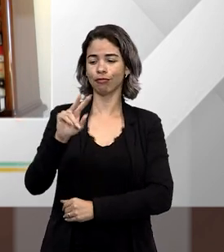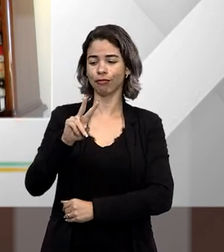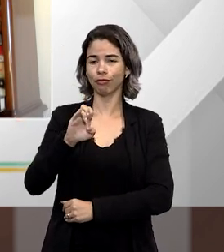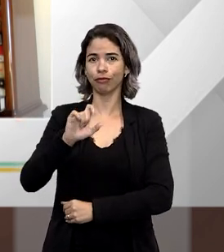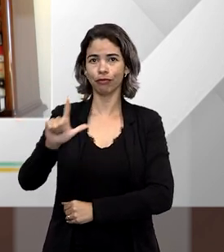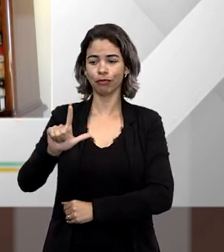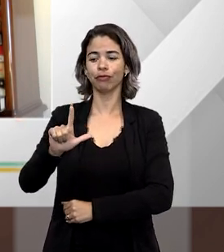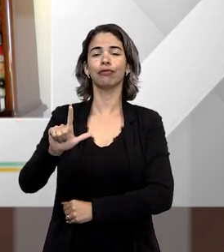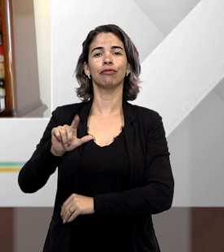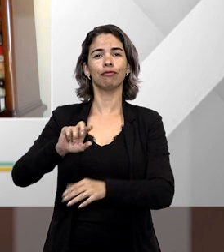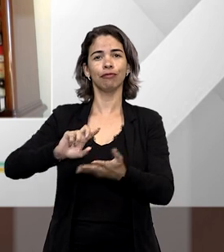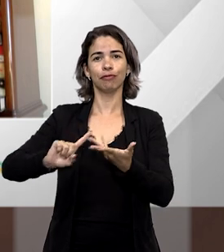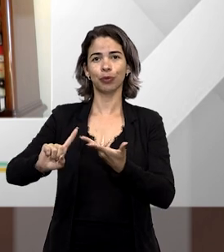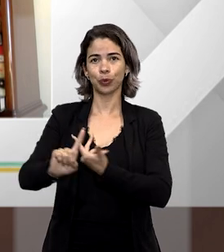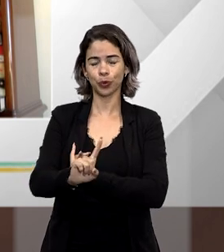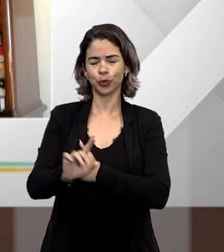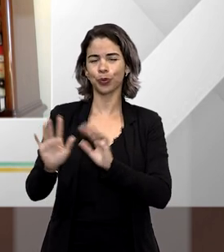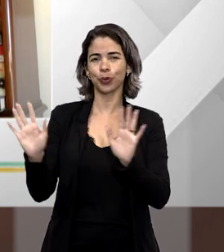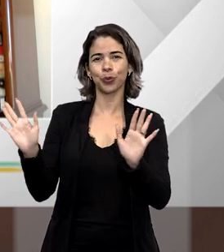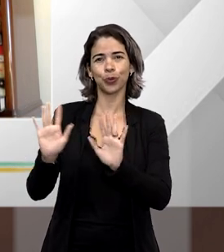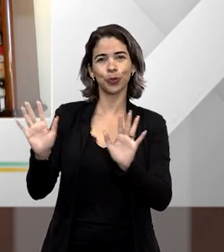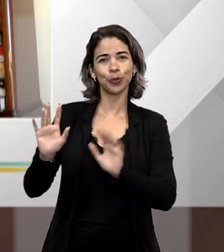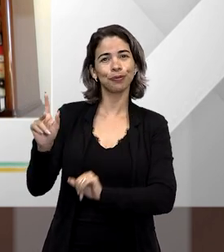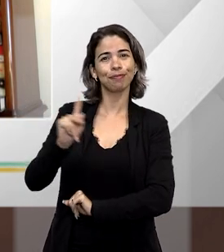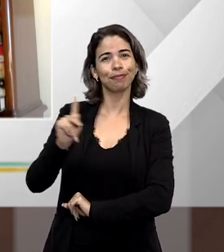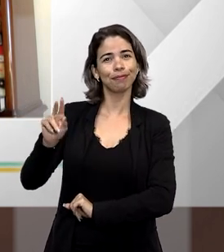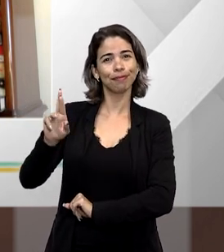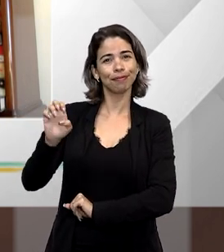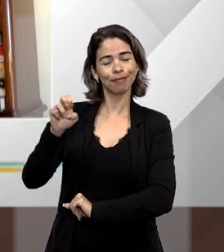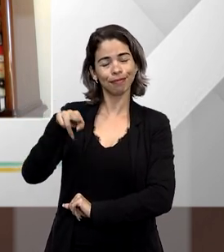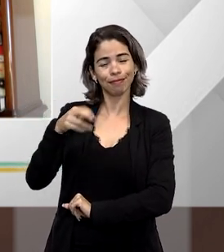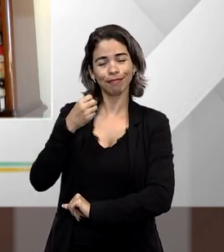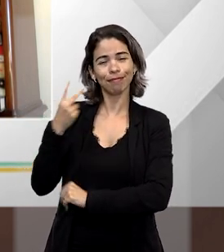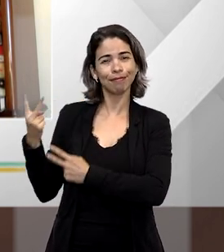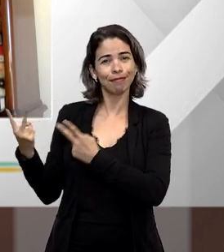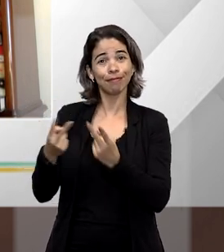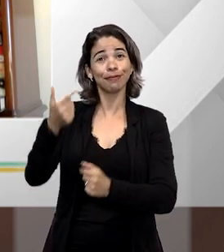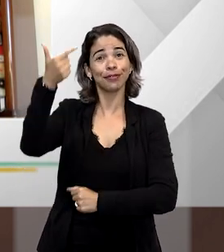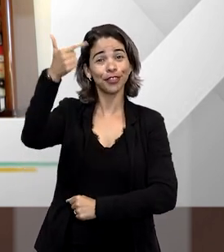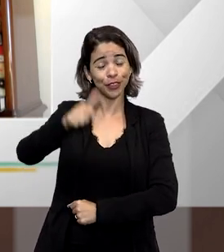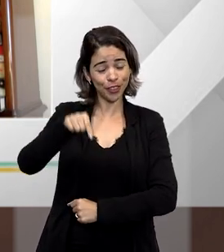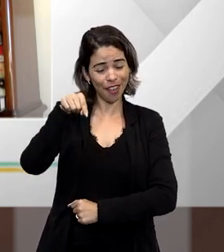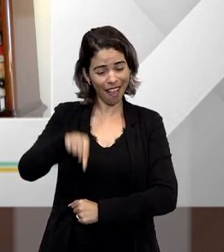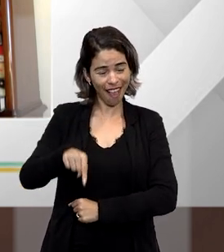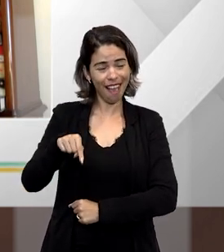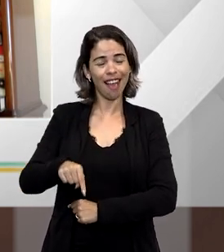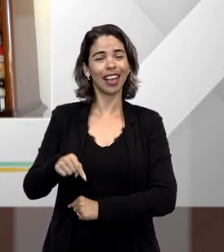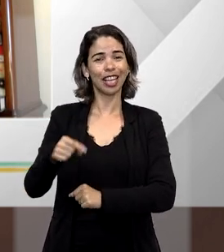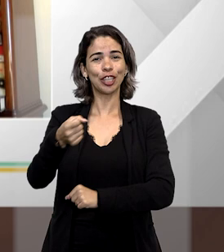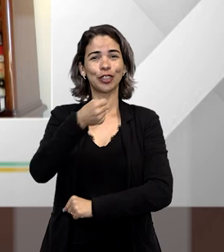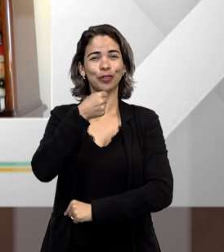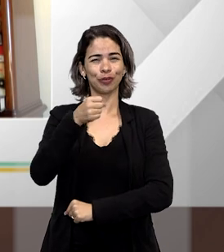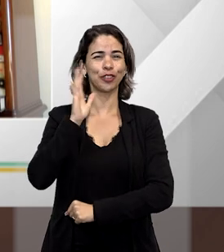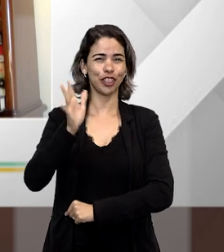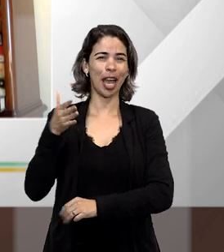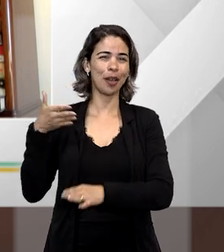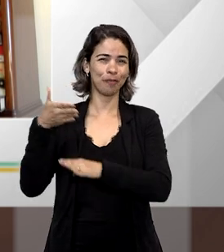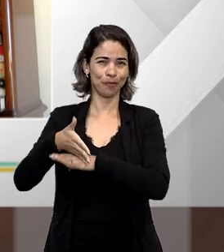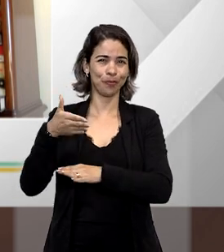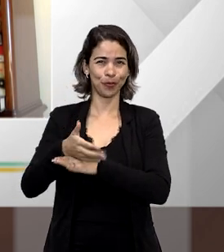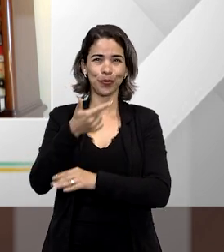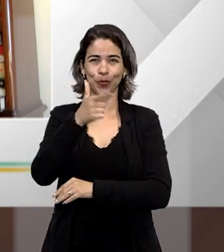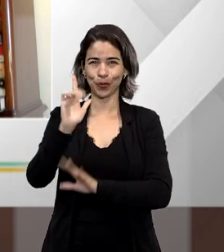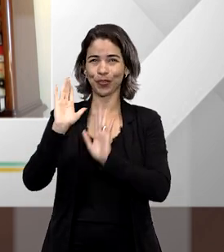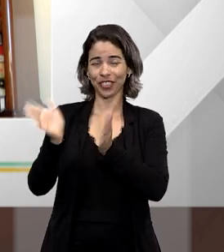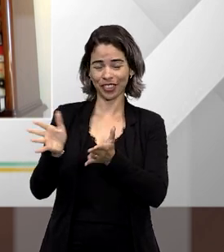civil, difusos e coletivos. Professor René Souza, seja muito bem-vindo mais uma vez aqui ao Entender Direito. Você já participou